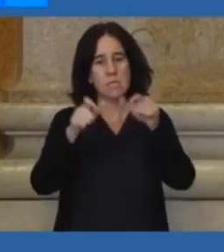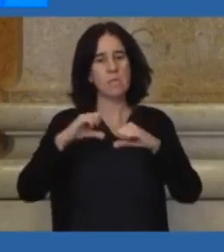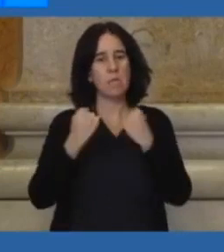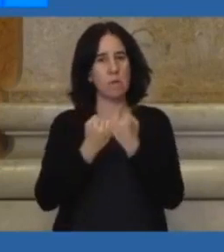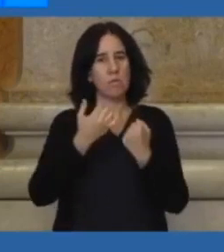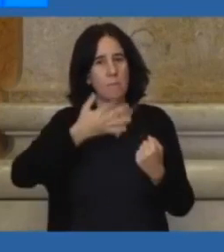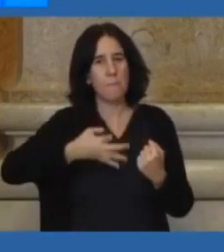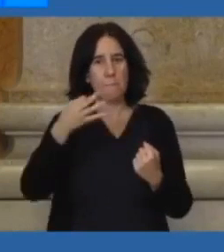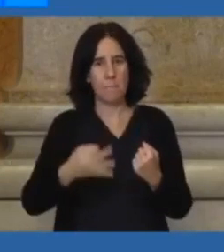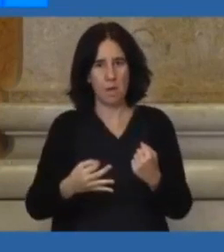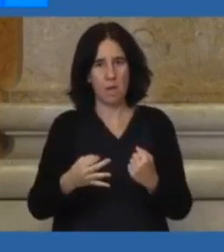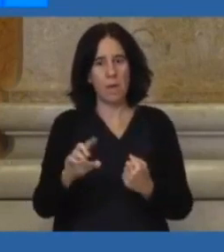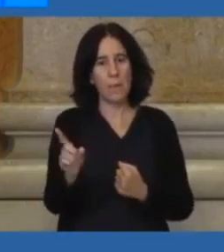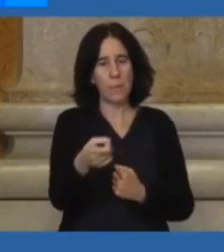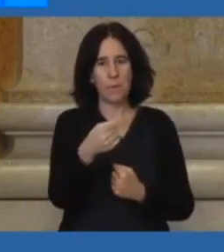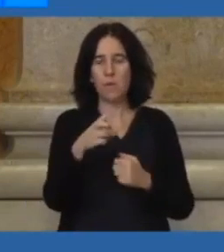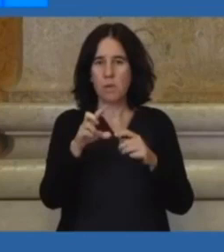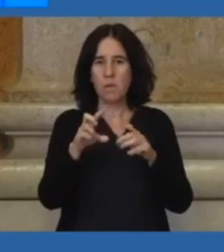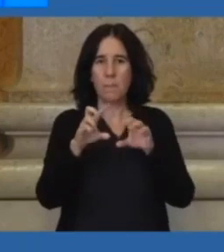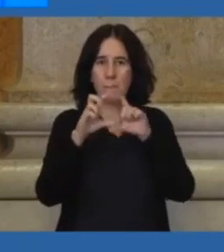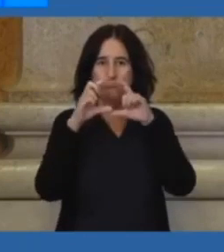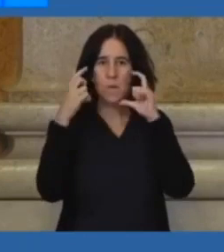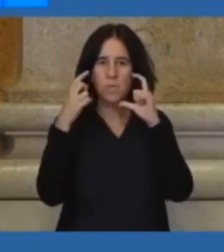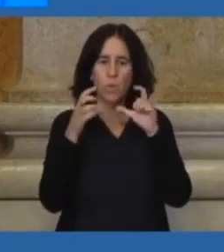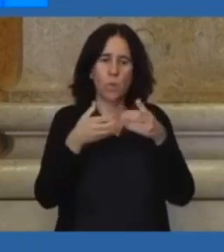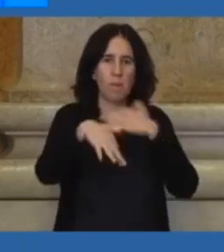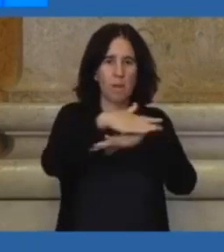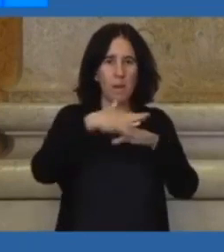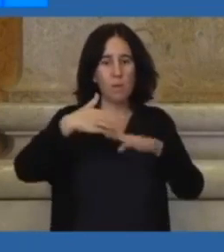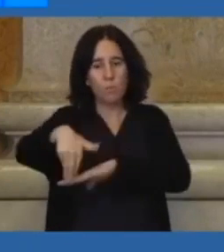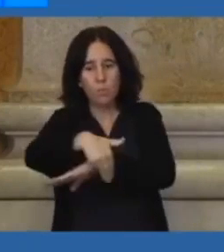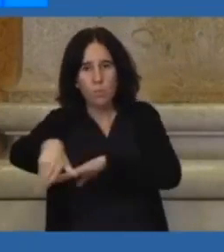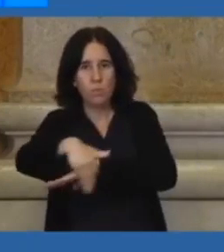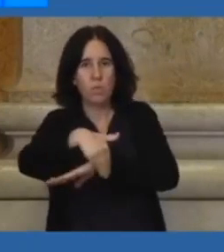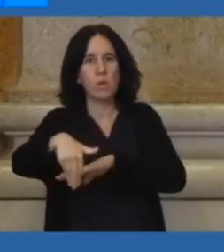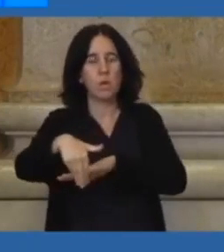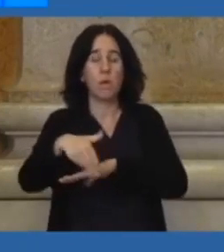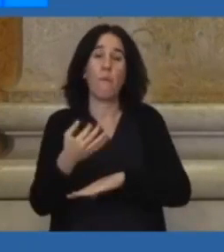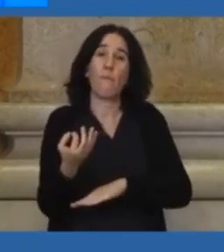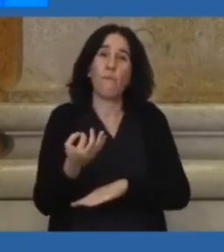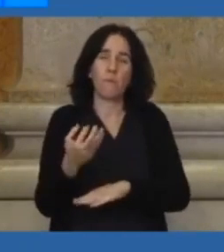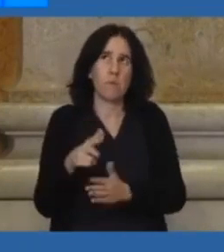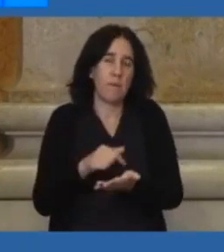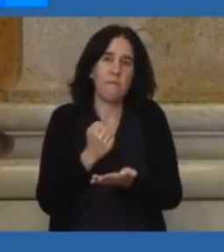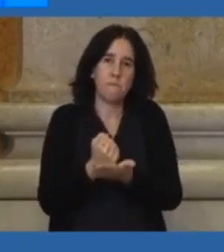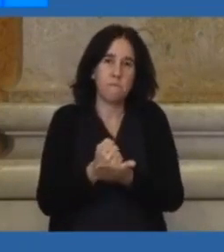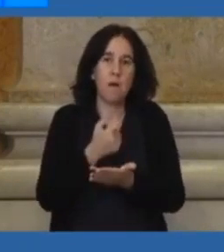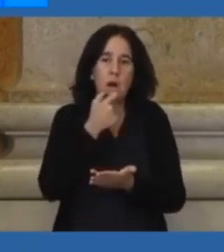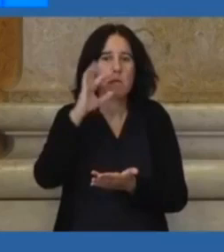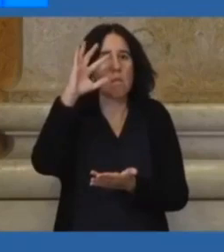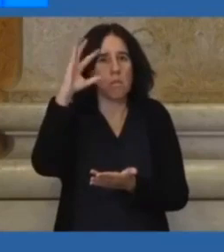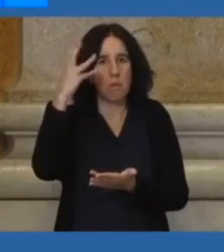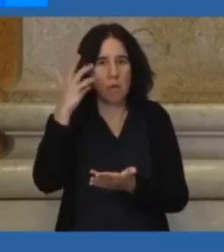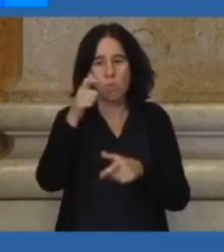o uso de máscara comunitária na via pública, naturalmente e sempre que haja